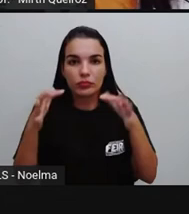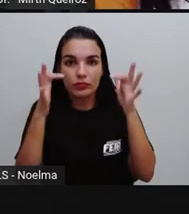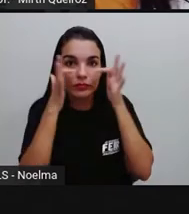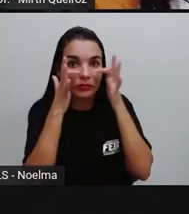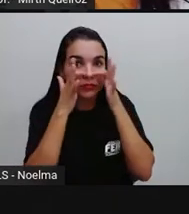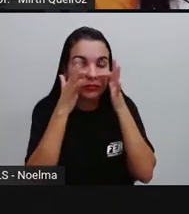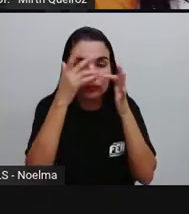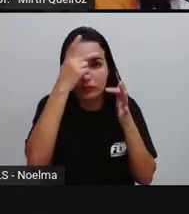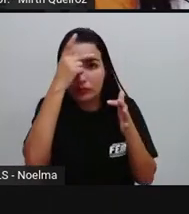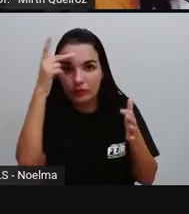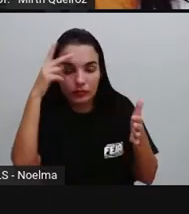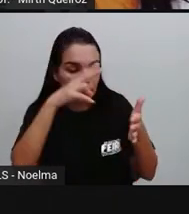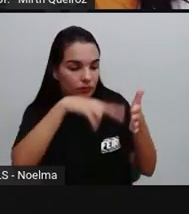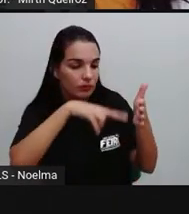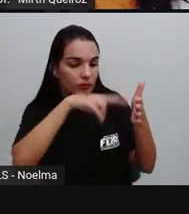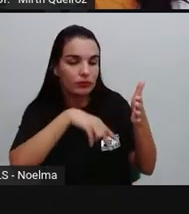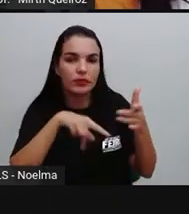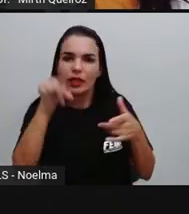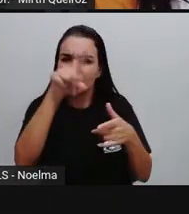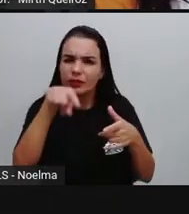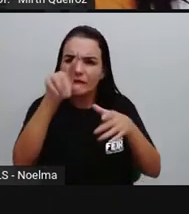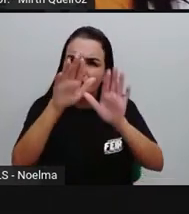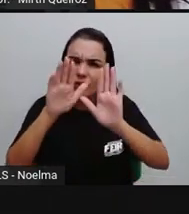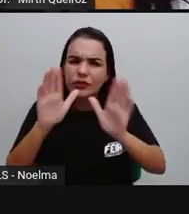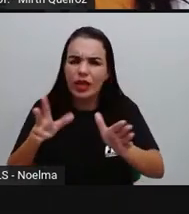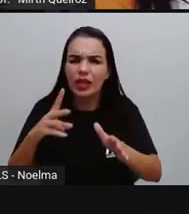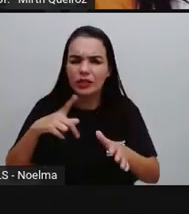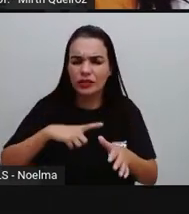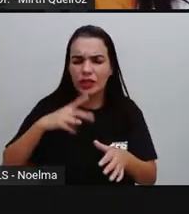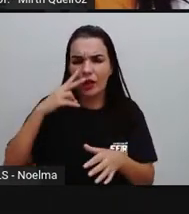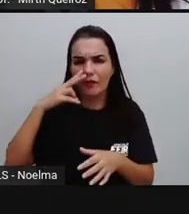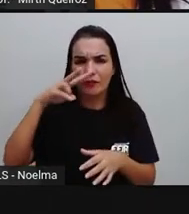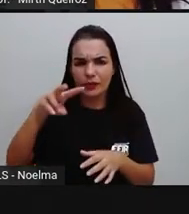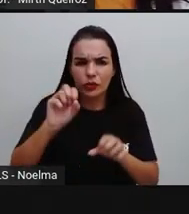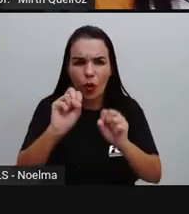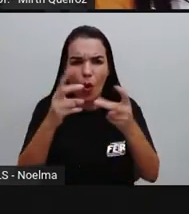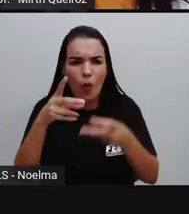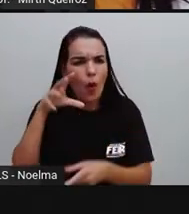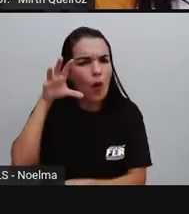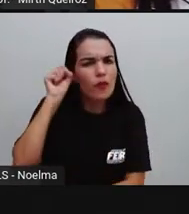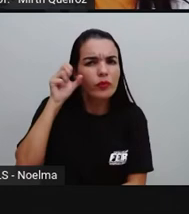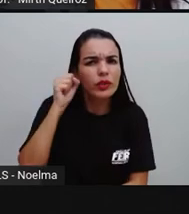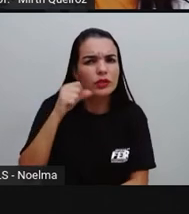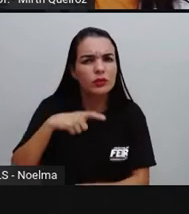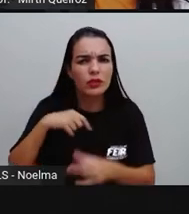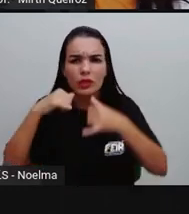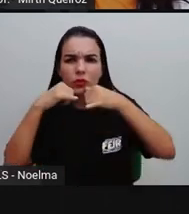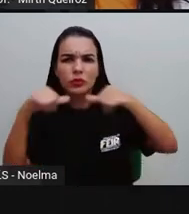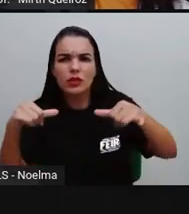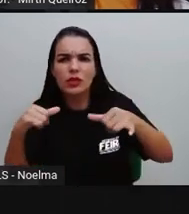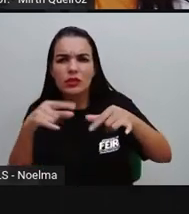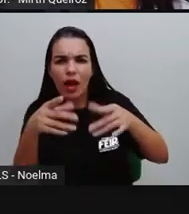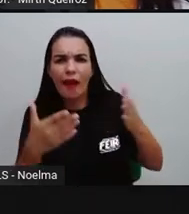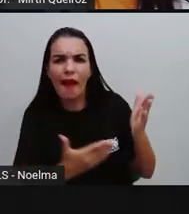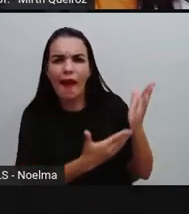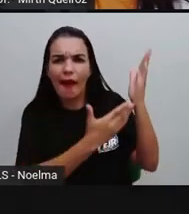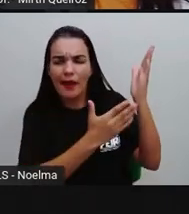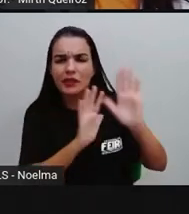do leitor. E vocês já tinham visto ou ouvido essas notícias ou algo sobre isso? Ou foi